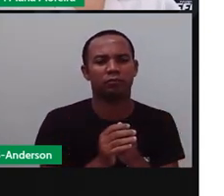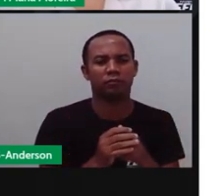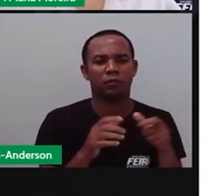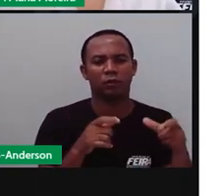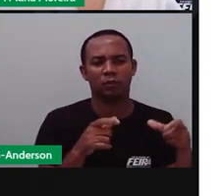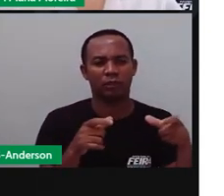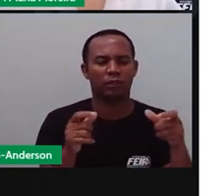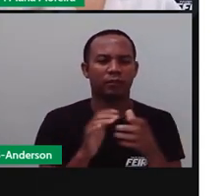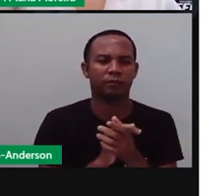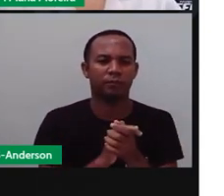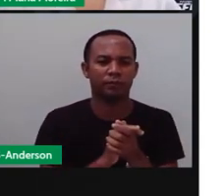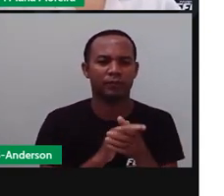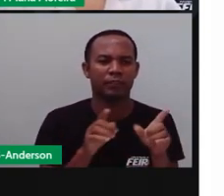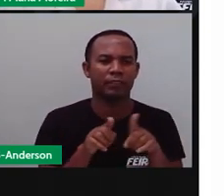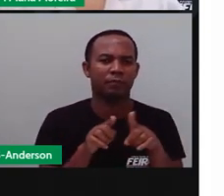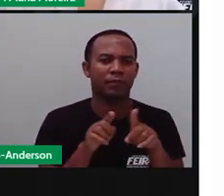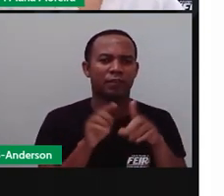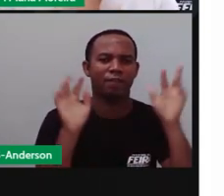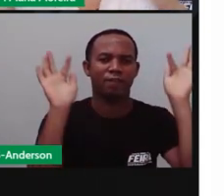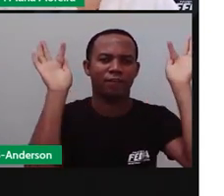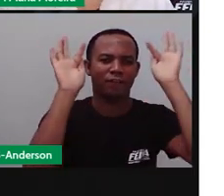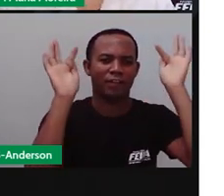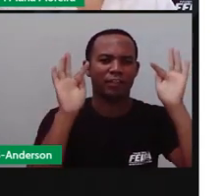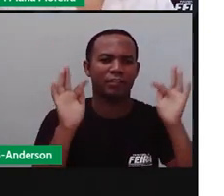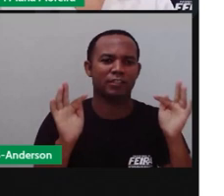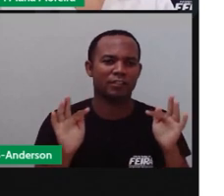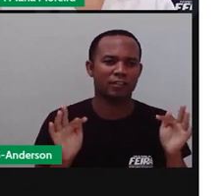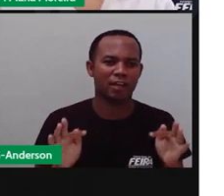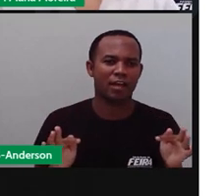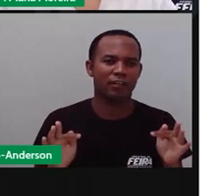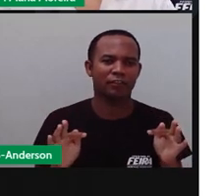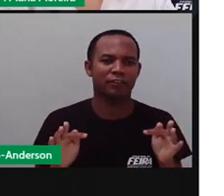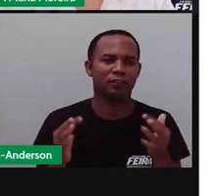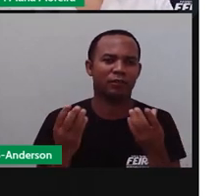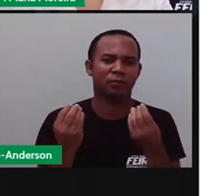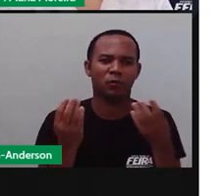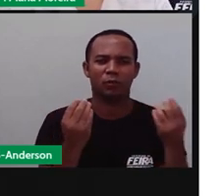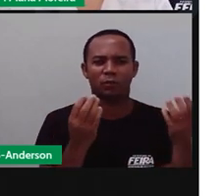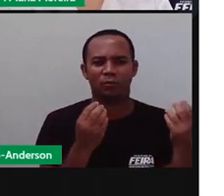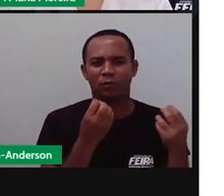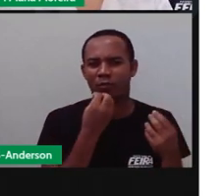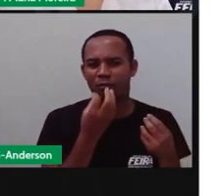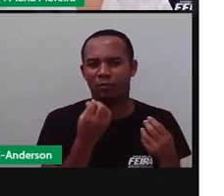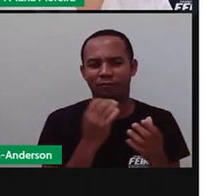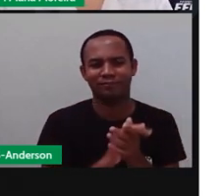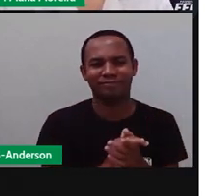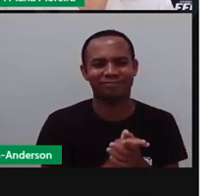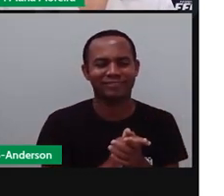Essa plantação. E a alegria, né? Porque é uma festa, obviamente, ninguém vai ficar lá e ficar...